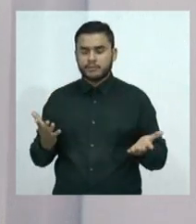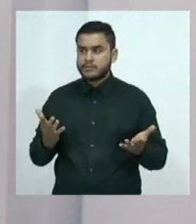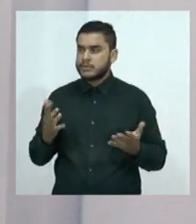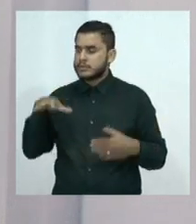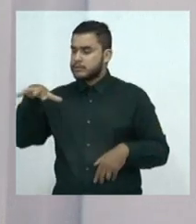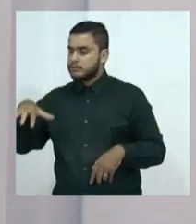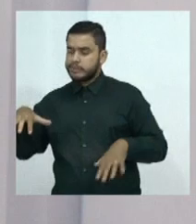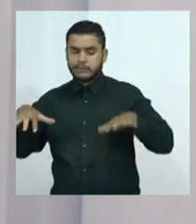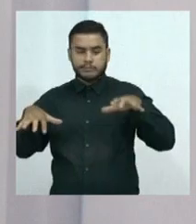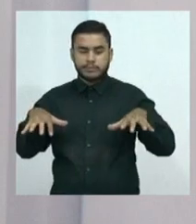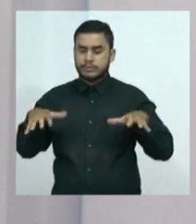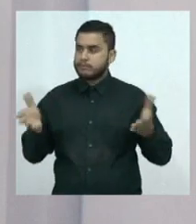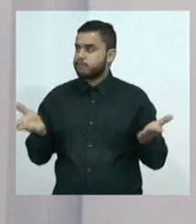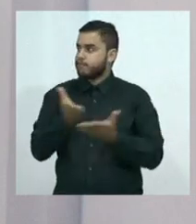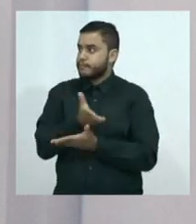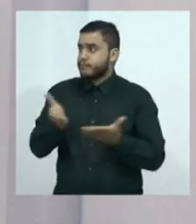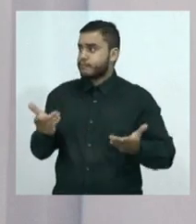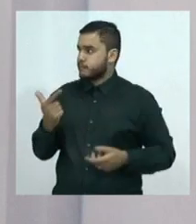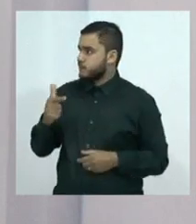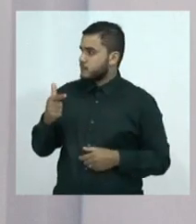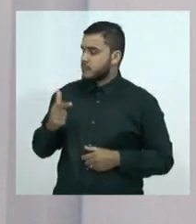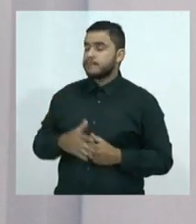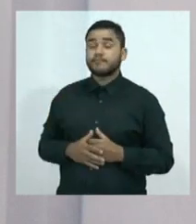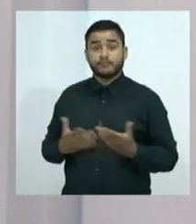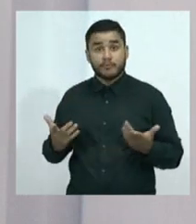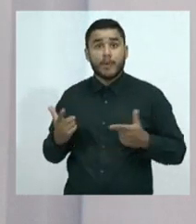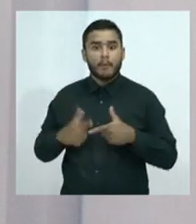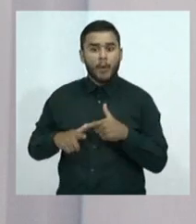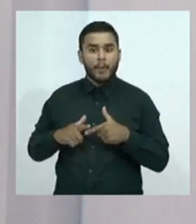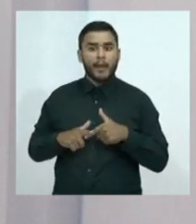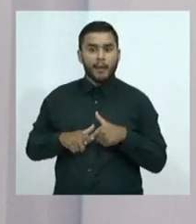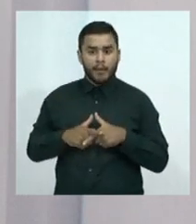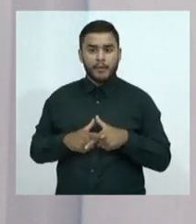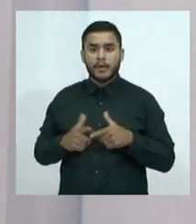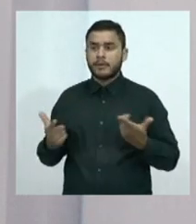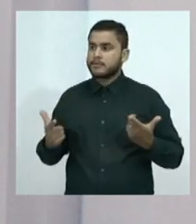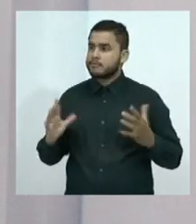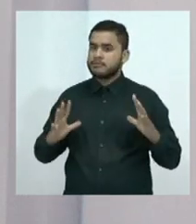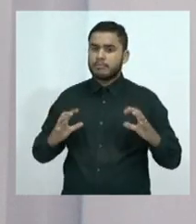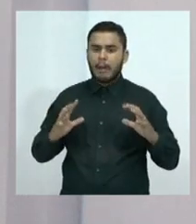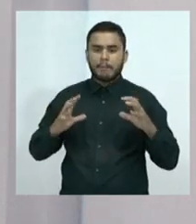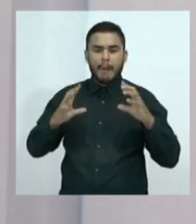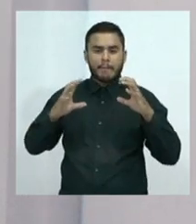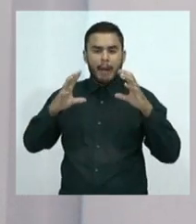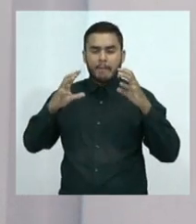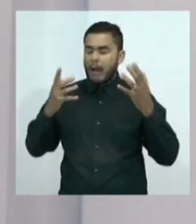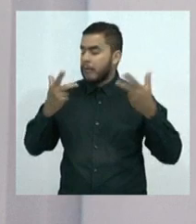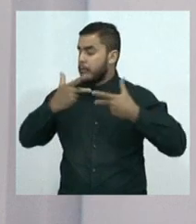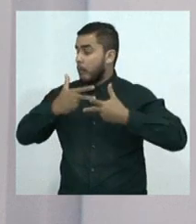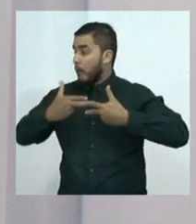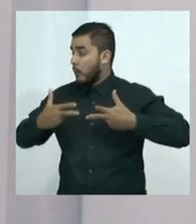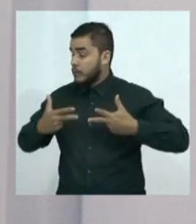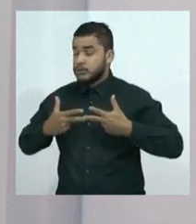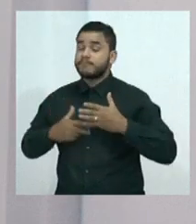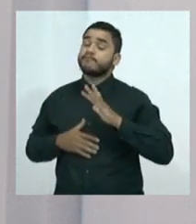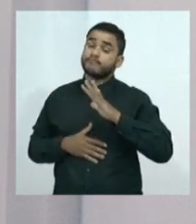todo o Brasil, né? E esses conflitos territoriais têm gerado outros tipos de